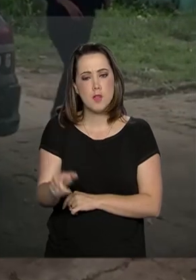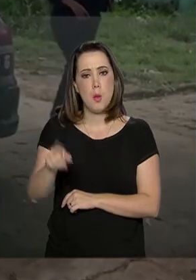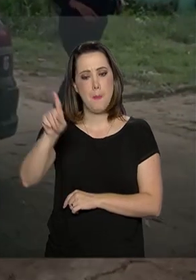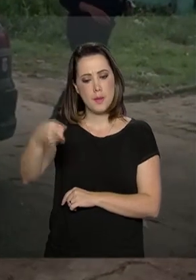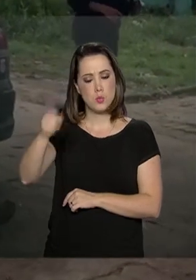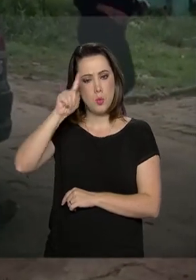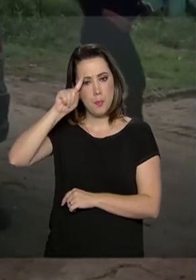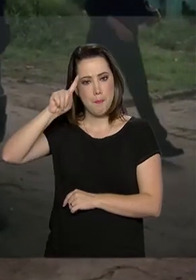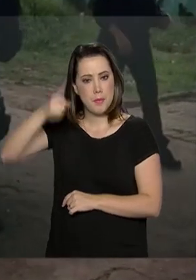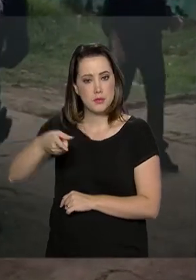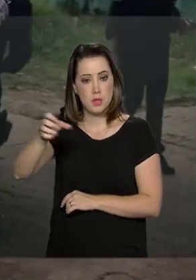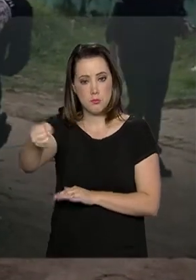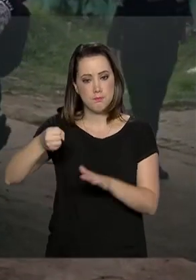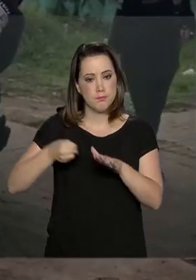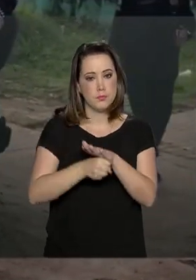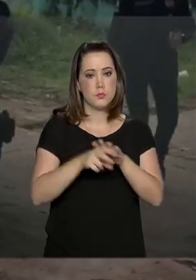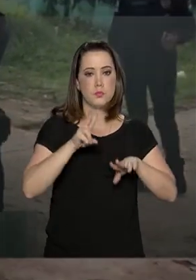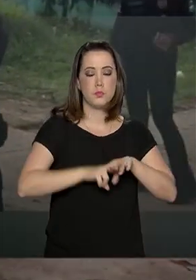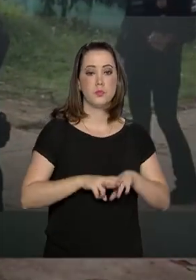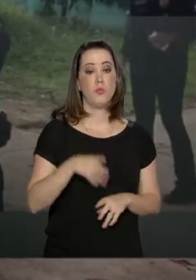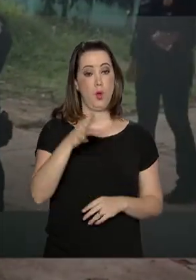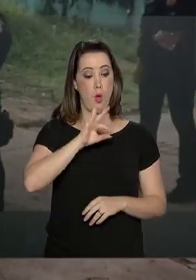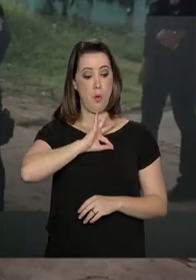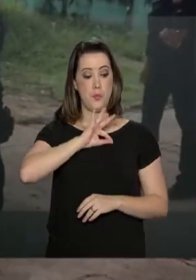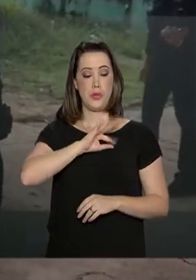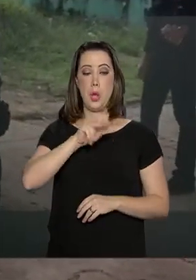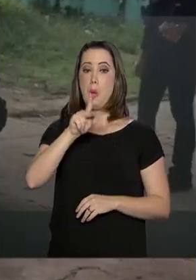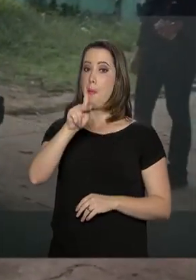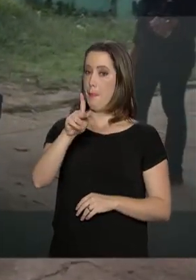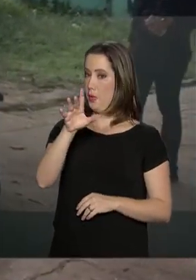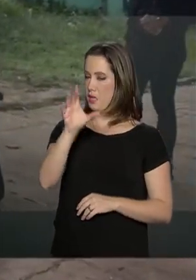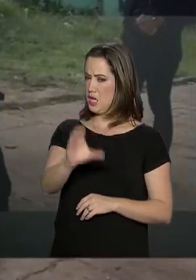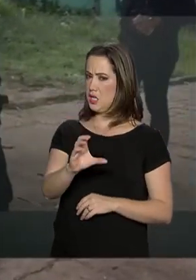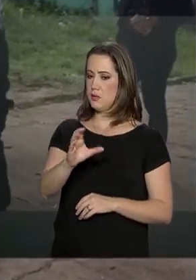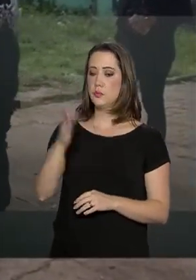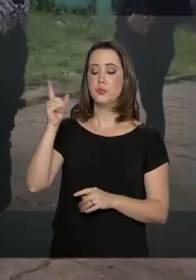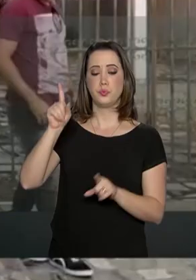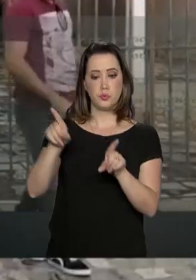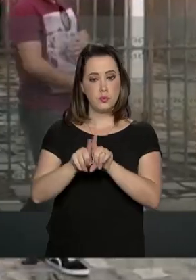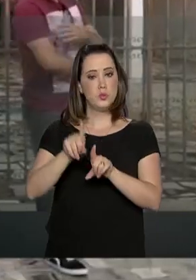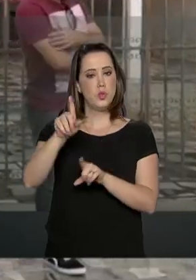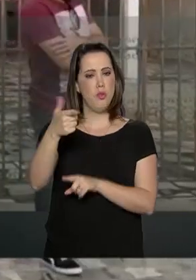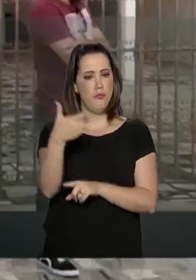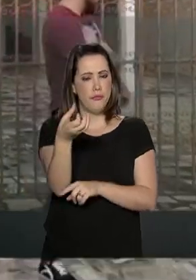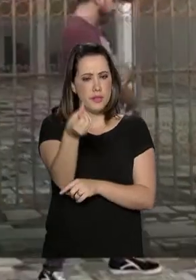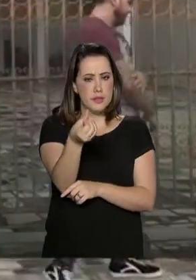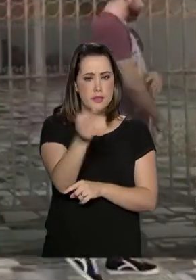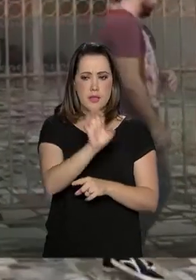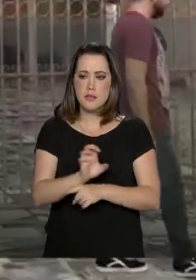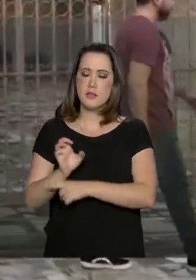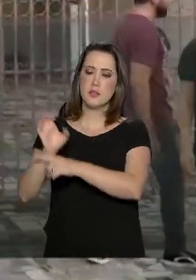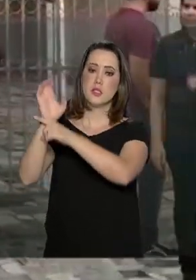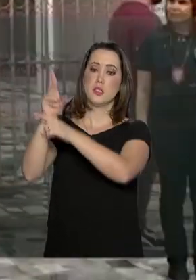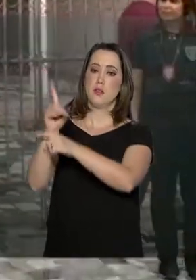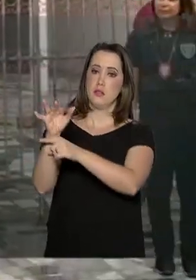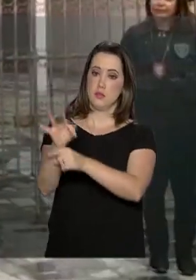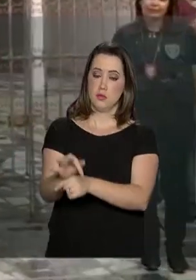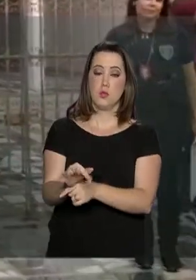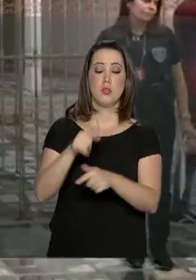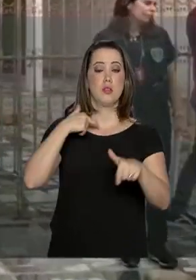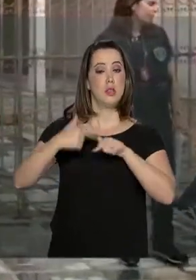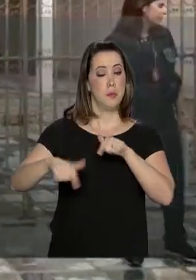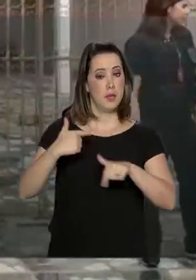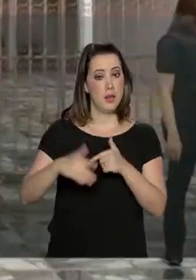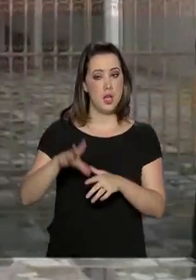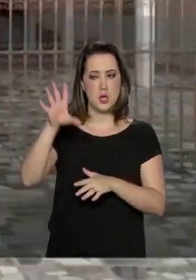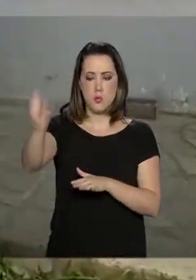As equipes da Polícia Civil dos 26 estados e Distrito Federal participaram das operações que resultaram